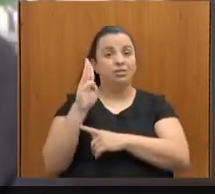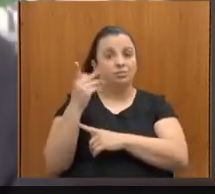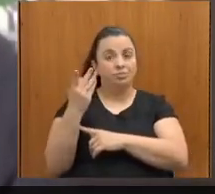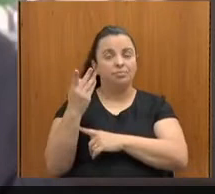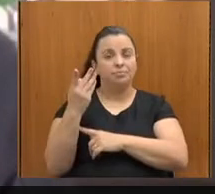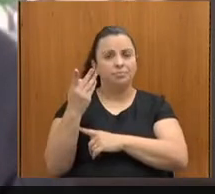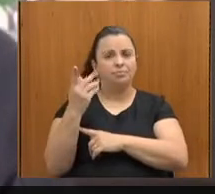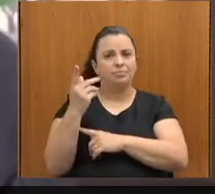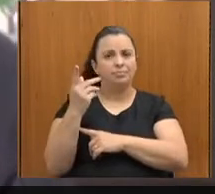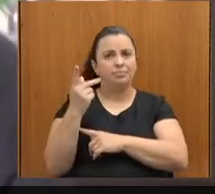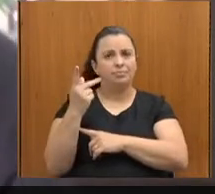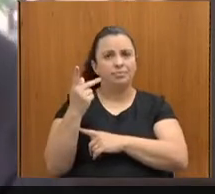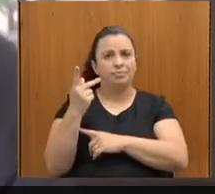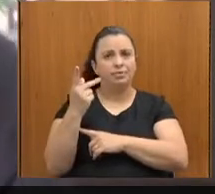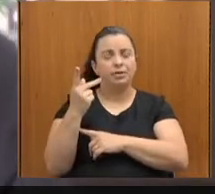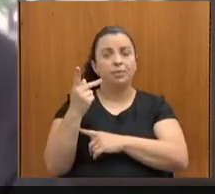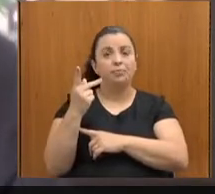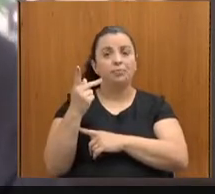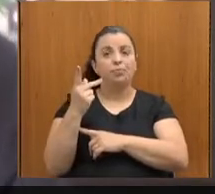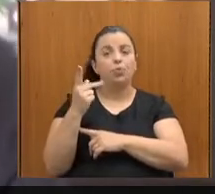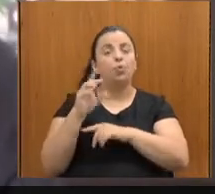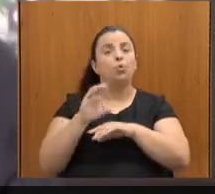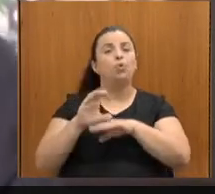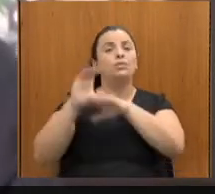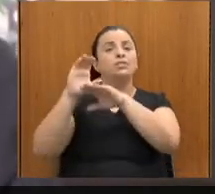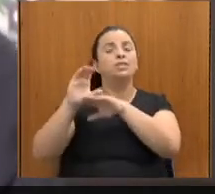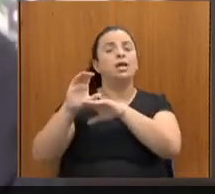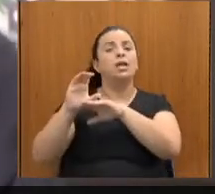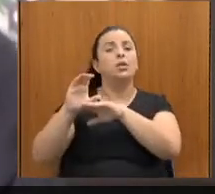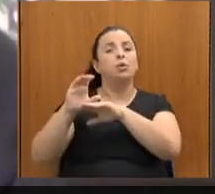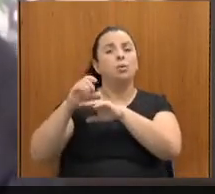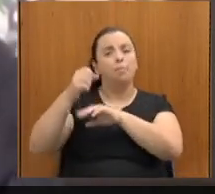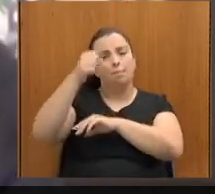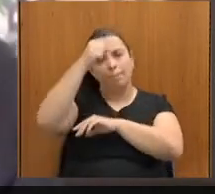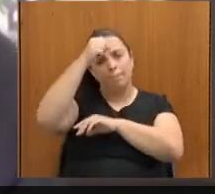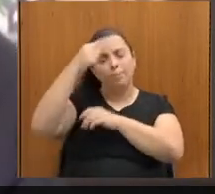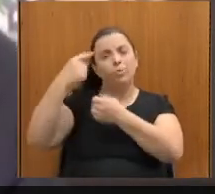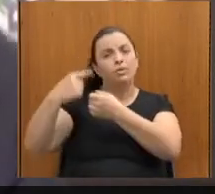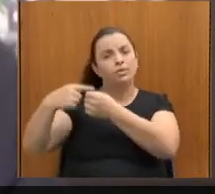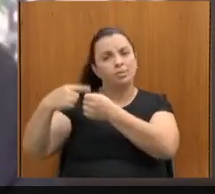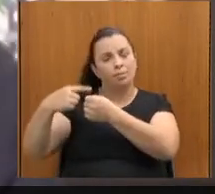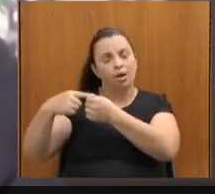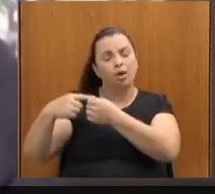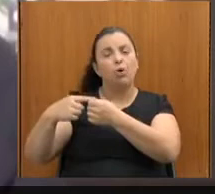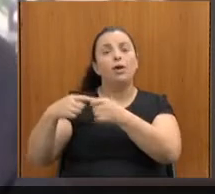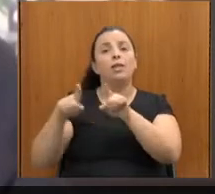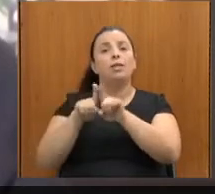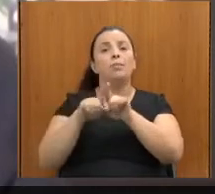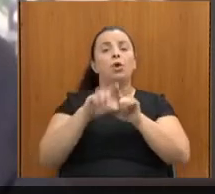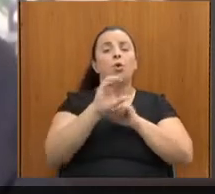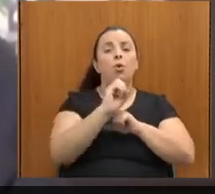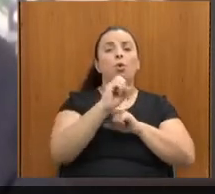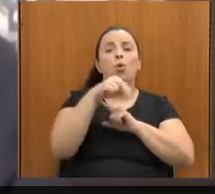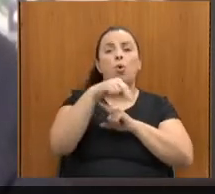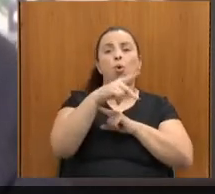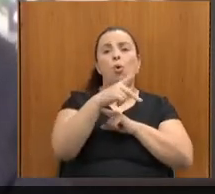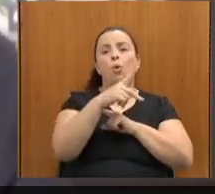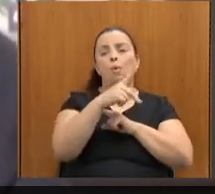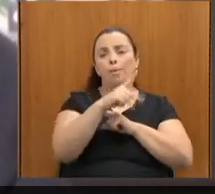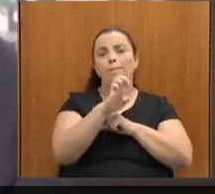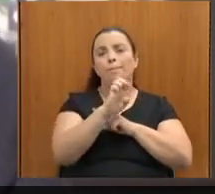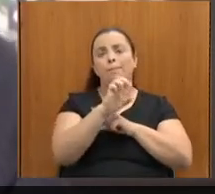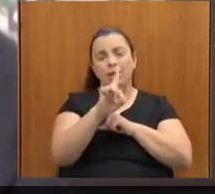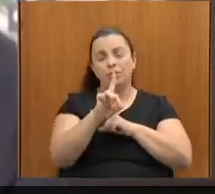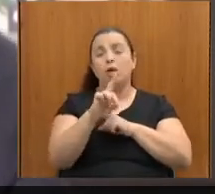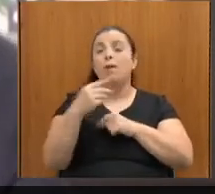o Conselho Municipal e o Compete participaram diretamente da organização